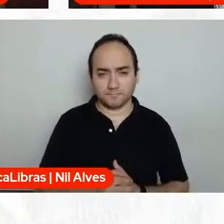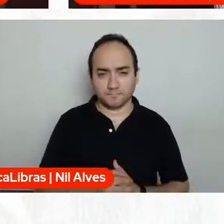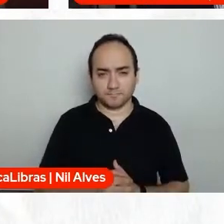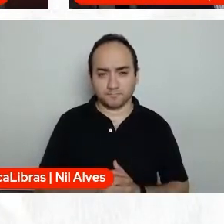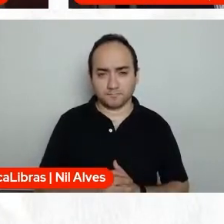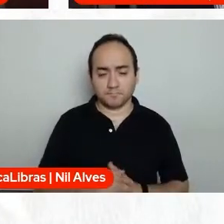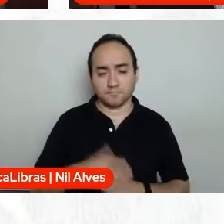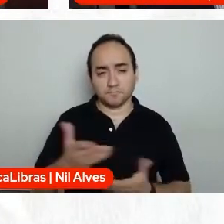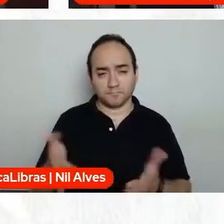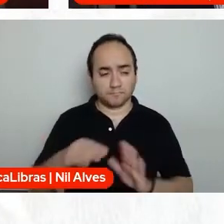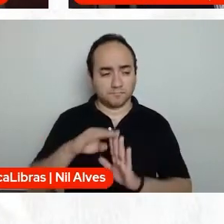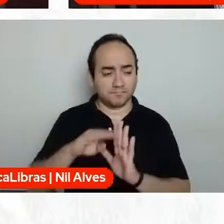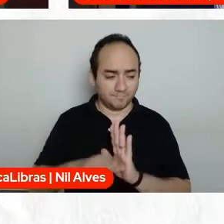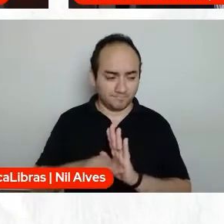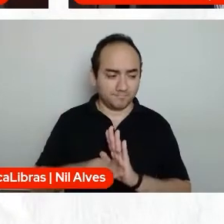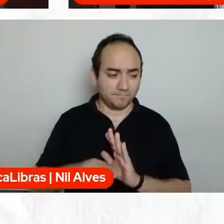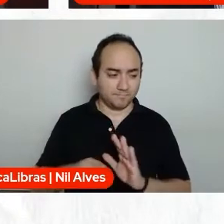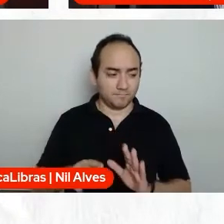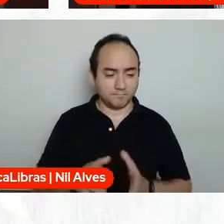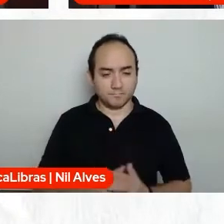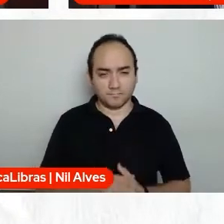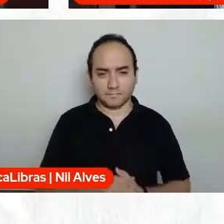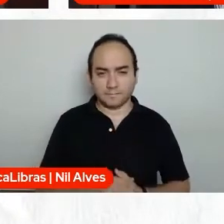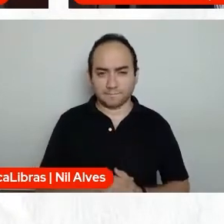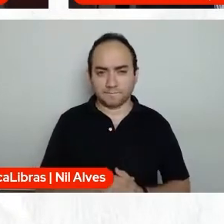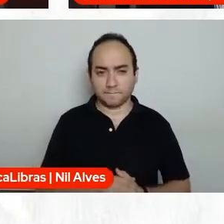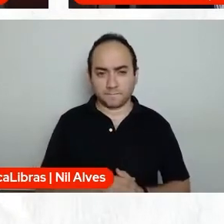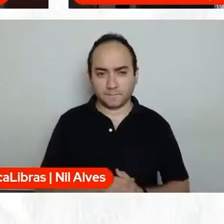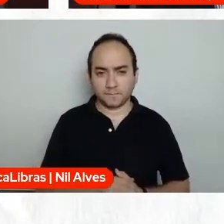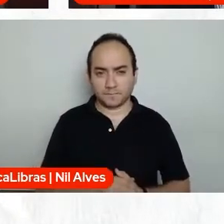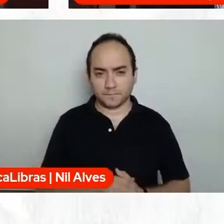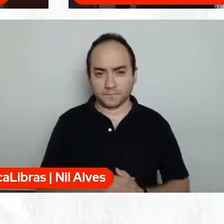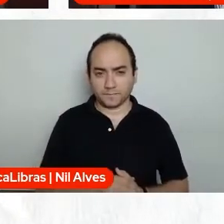essa diminuição da nossa carga.